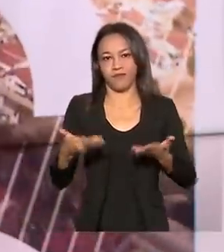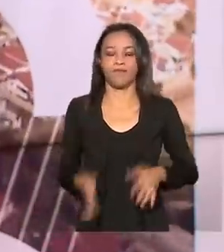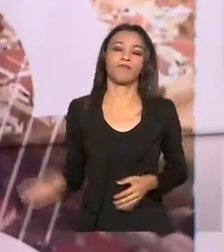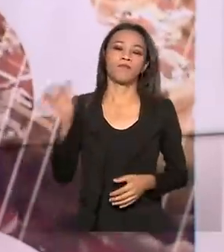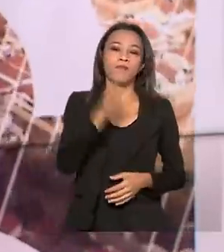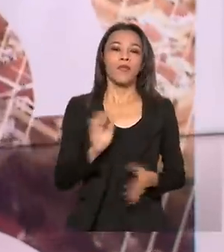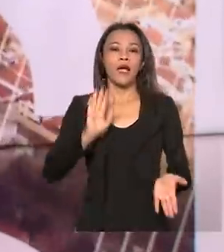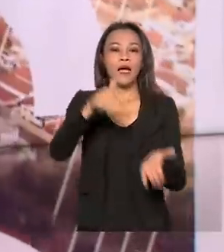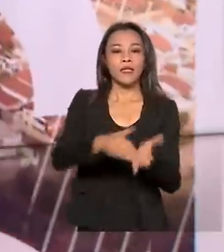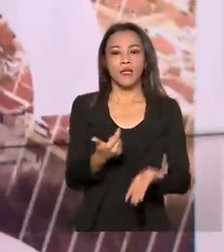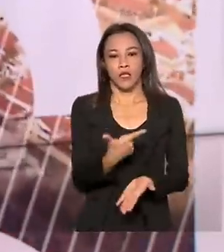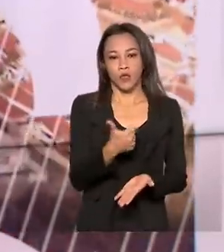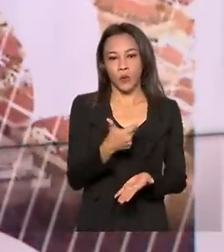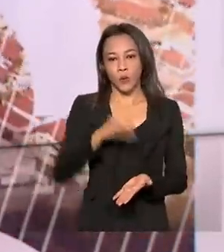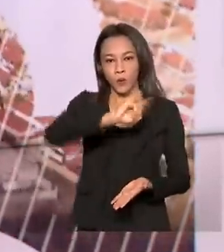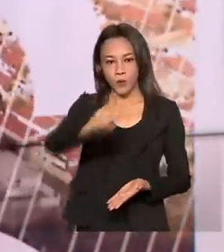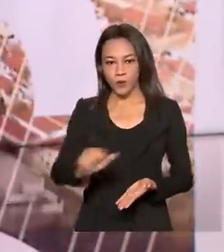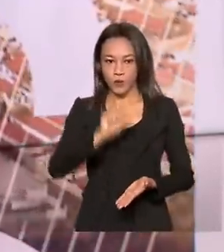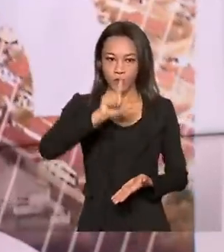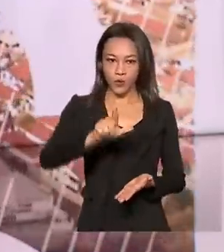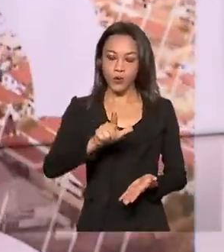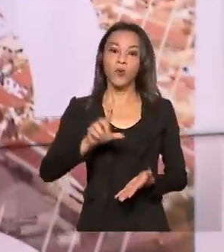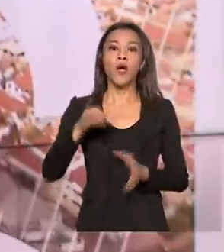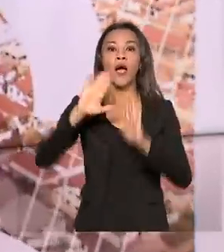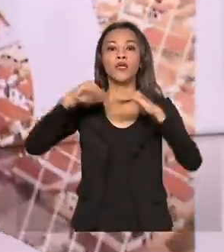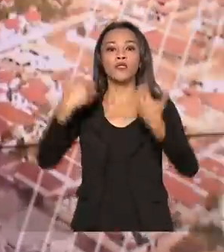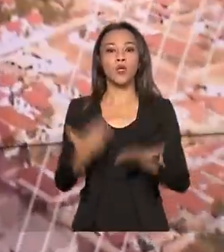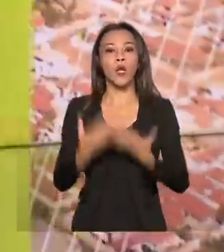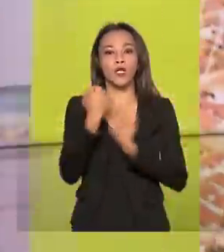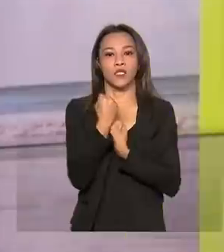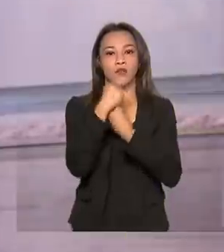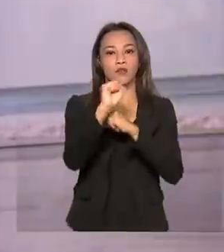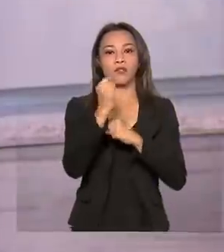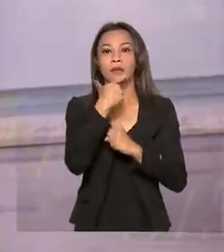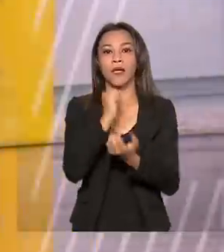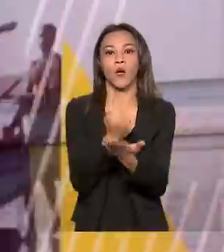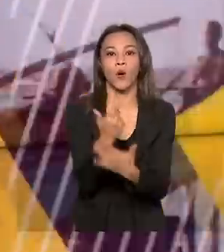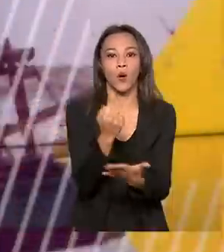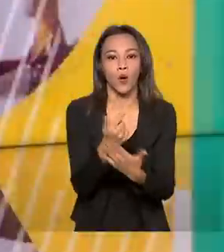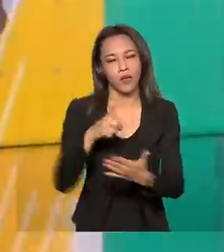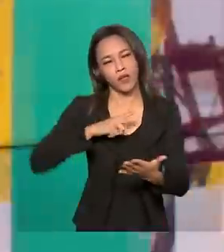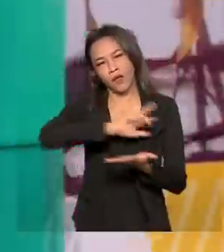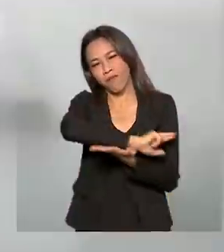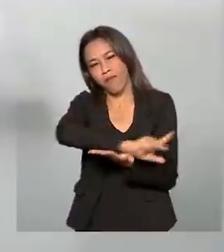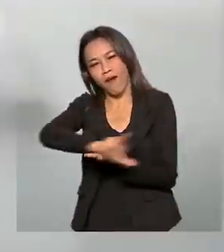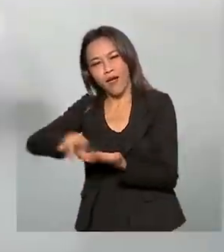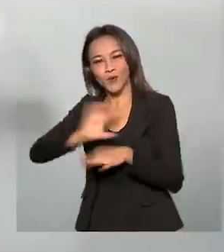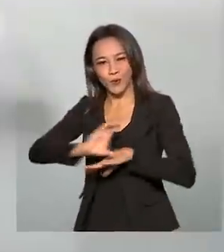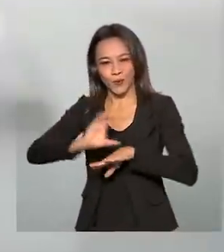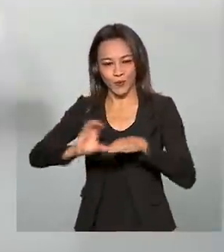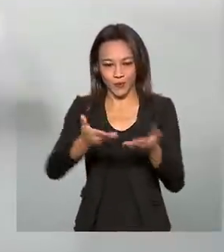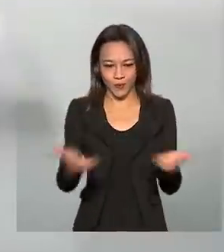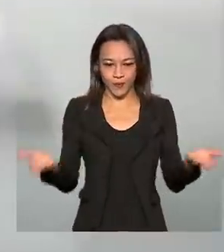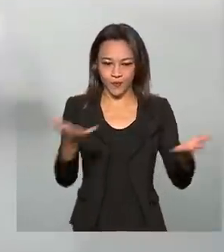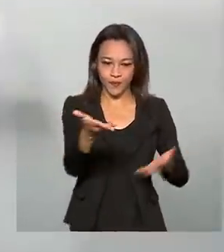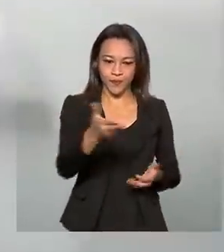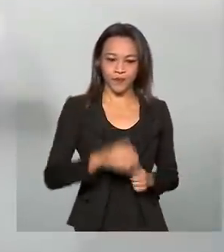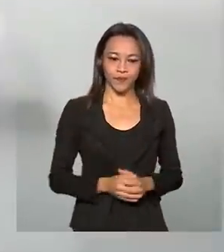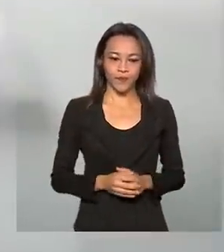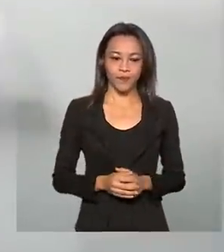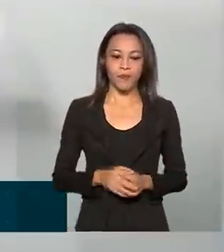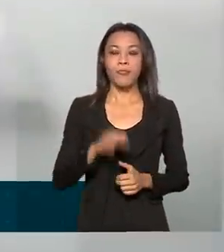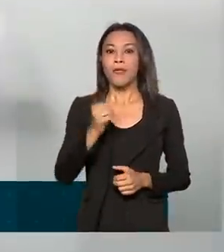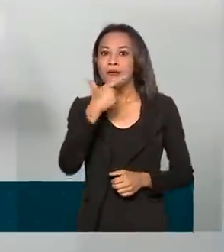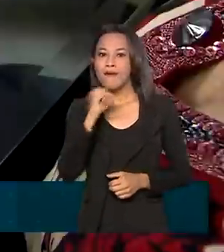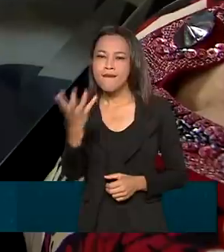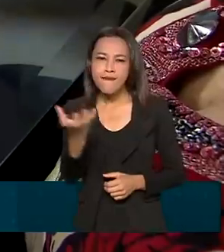12 de julho, a Escola Nacional de Defesa do Consumidor está com inscrições abertas para diversos cursos. A ajuda